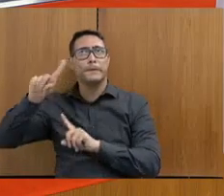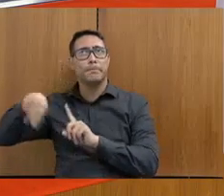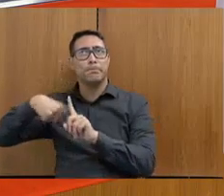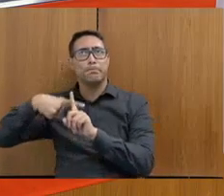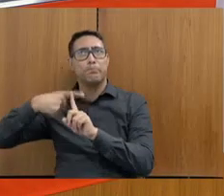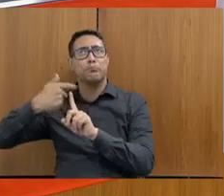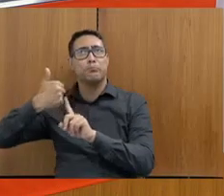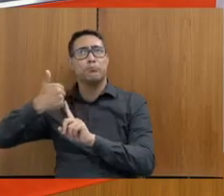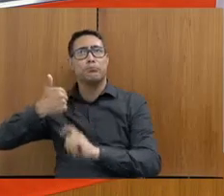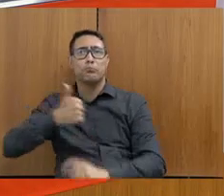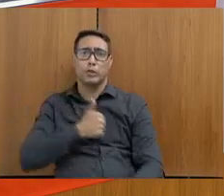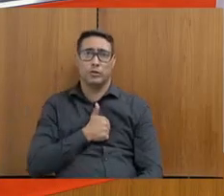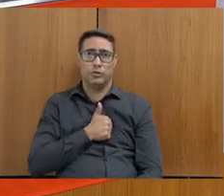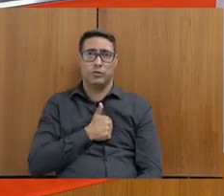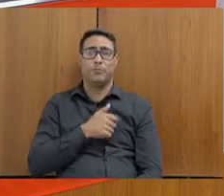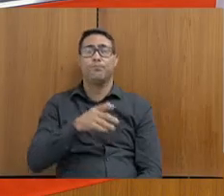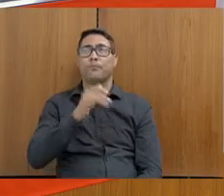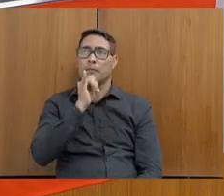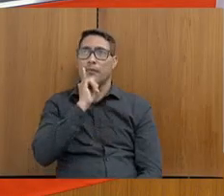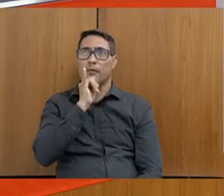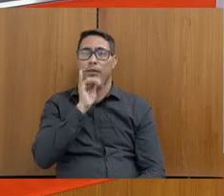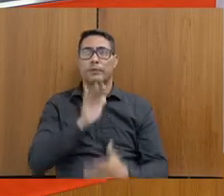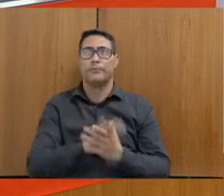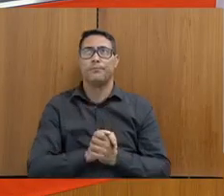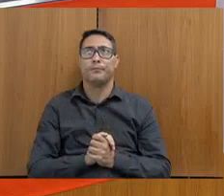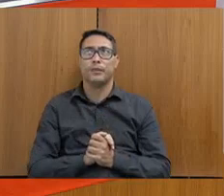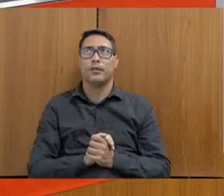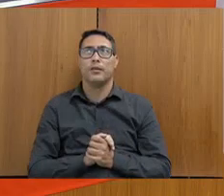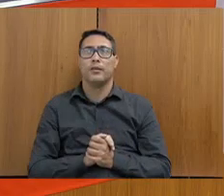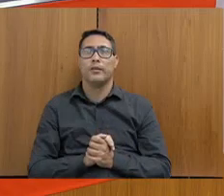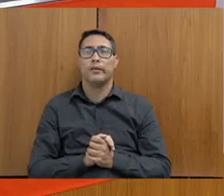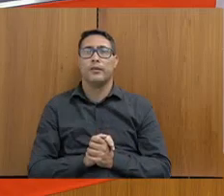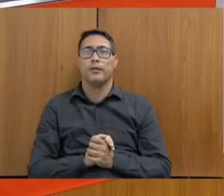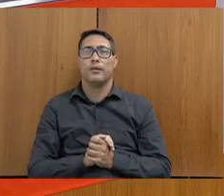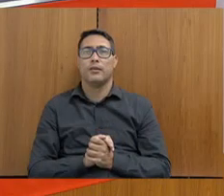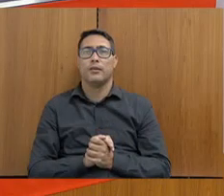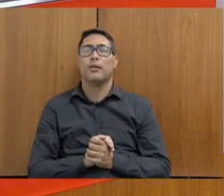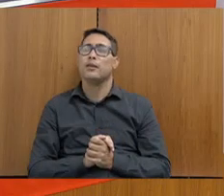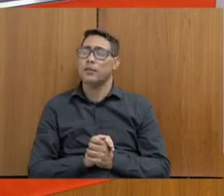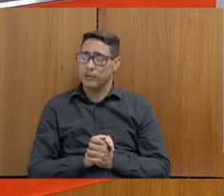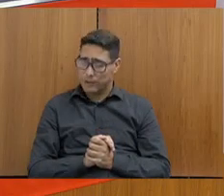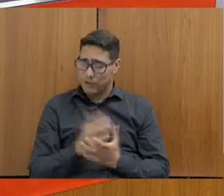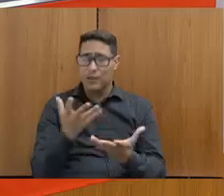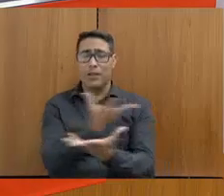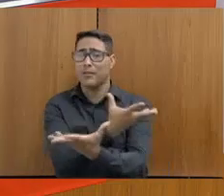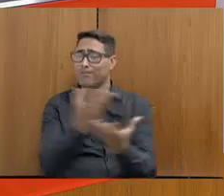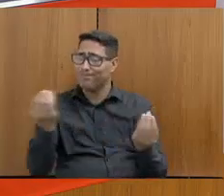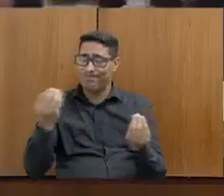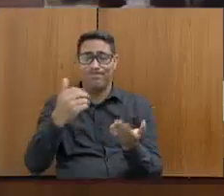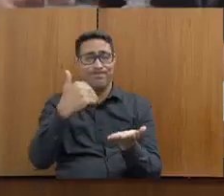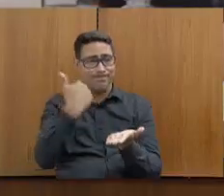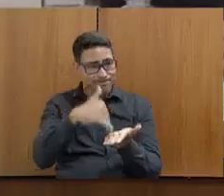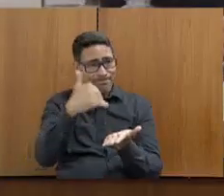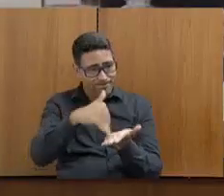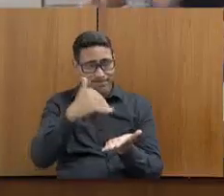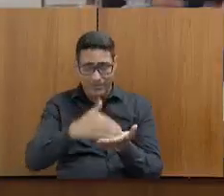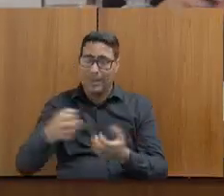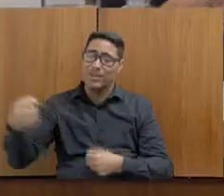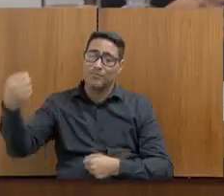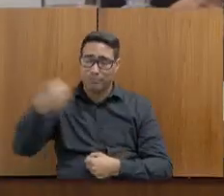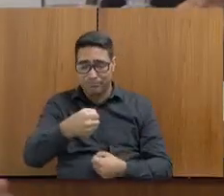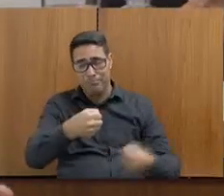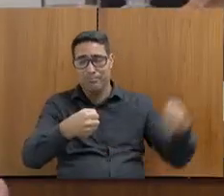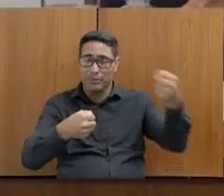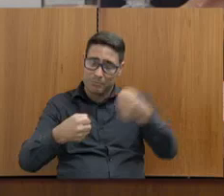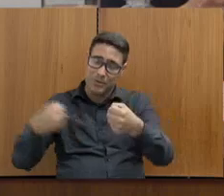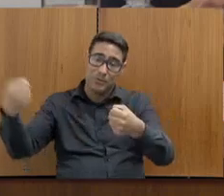e dizer para o senhor que passamos por vários secretários, eu confesso que eu nunca vi um